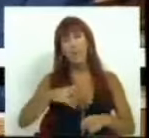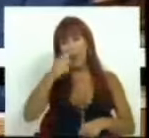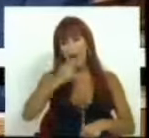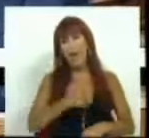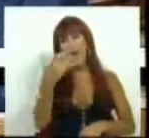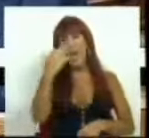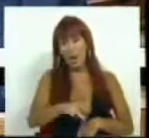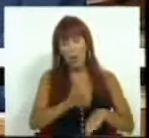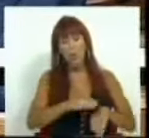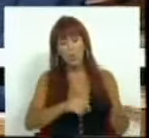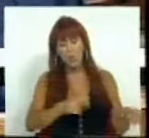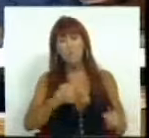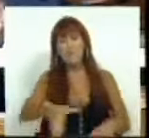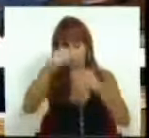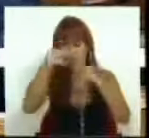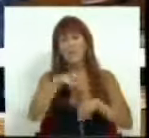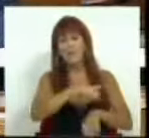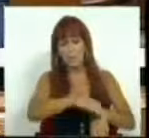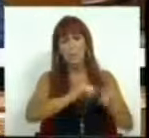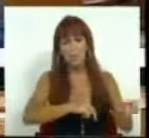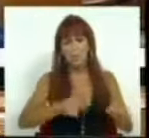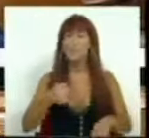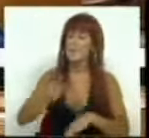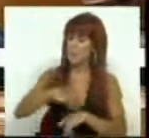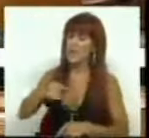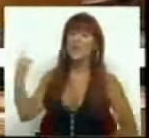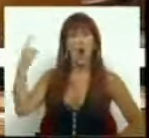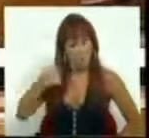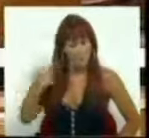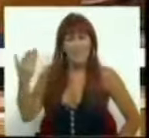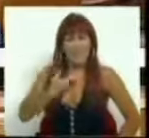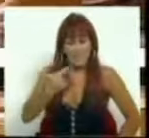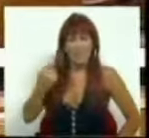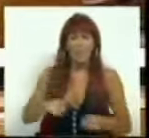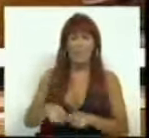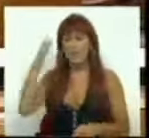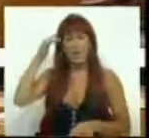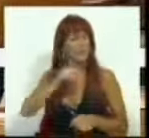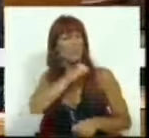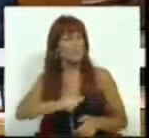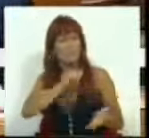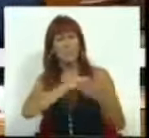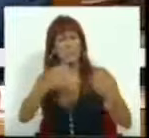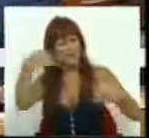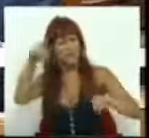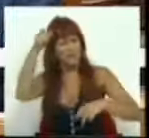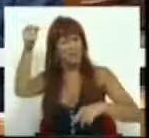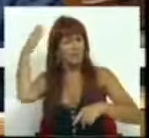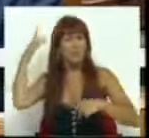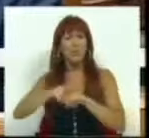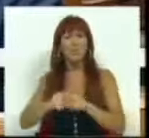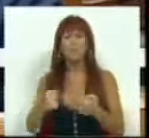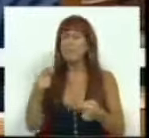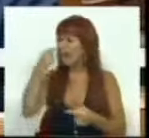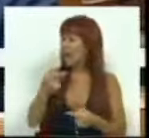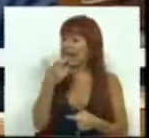e de aprender com eles. Temos, por isso, a autoridade e o dever moral de não condescender com os erros que têm